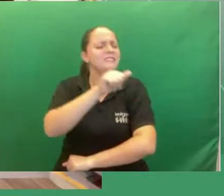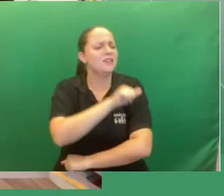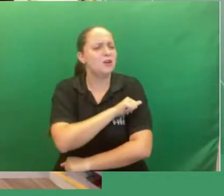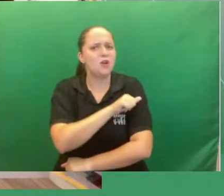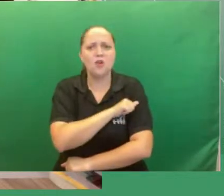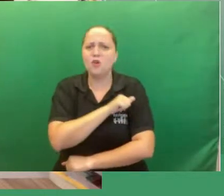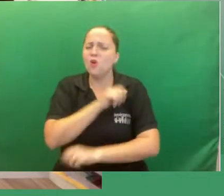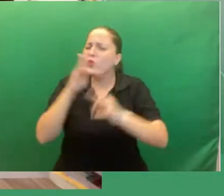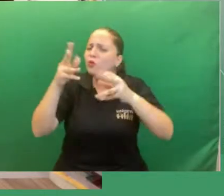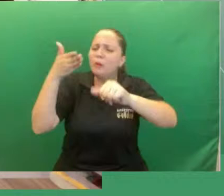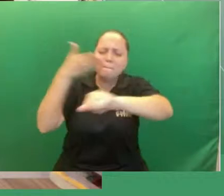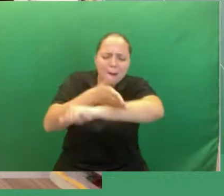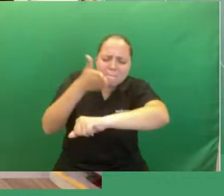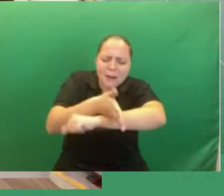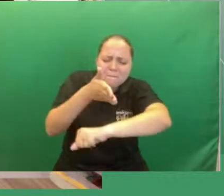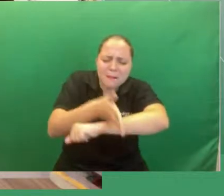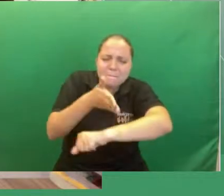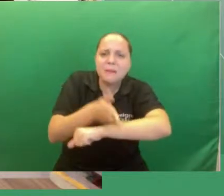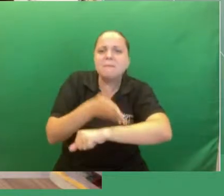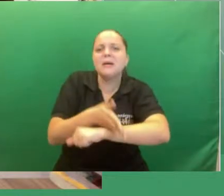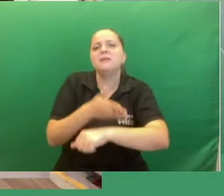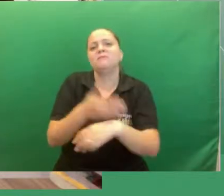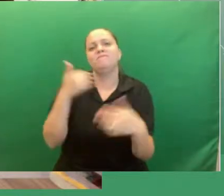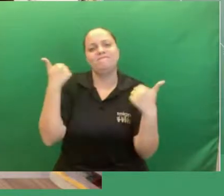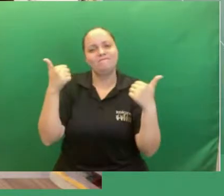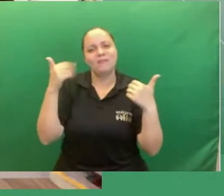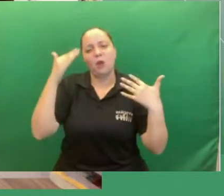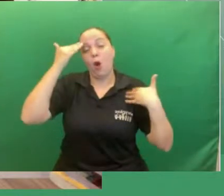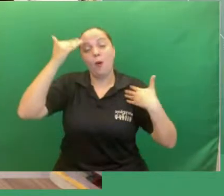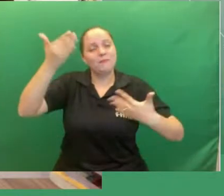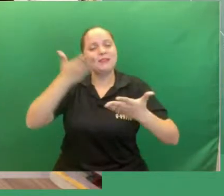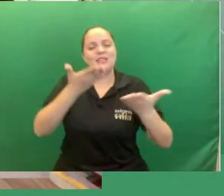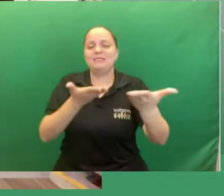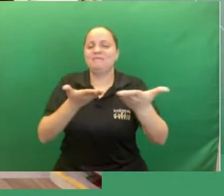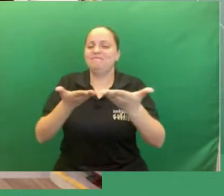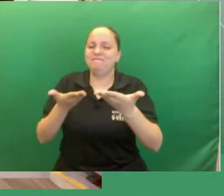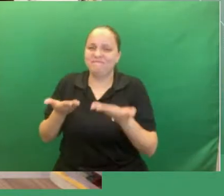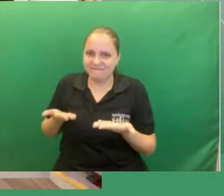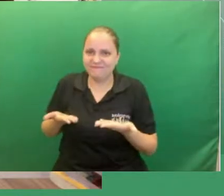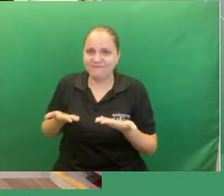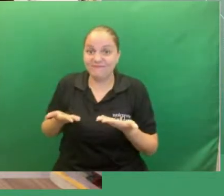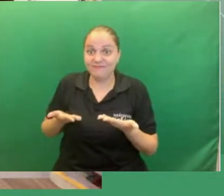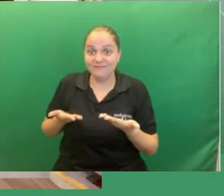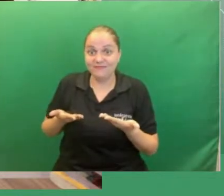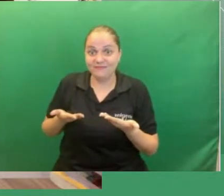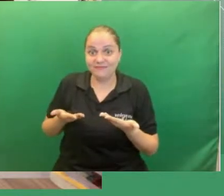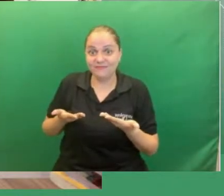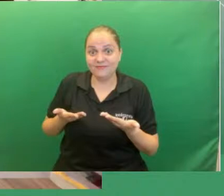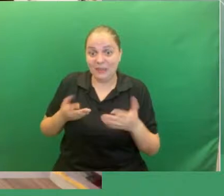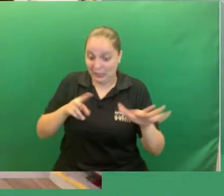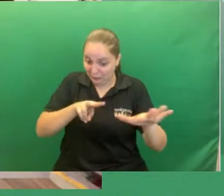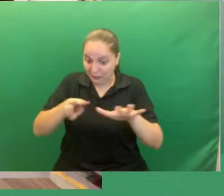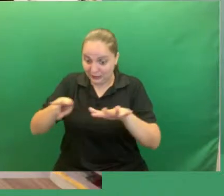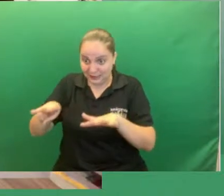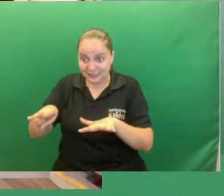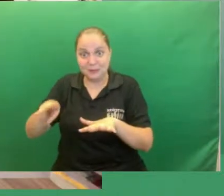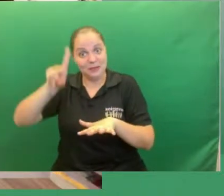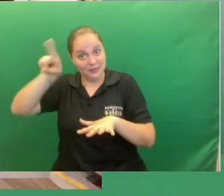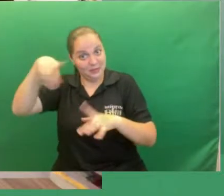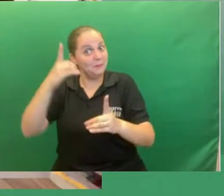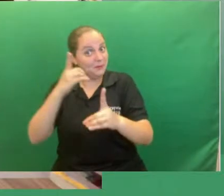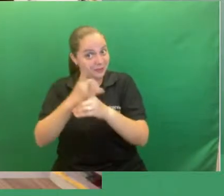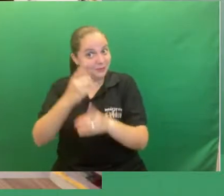participativos então obrigada pelo convite e nos vemos ao longo da semana até mais e